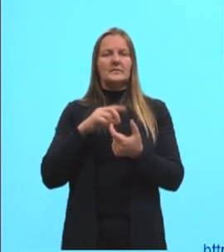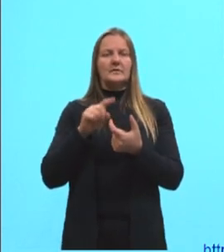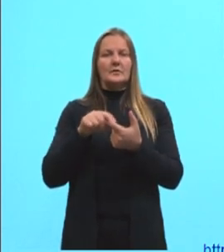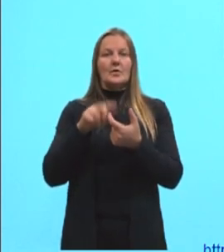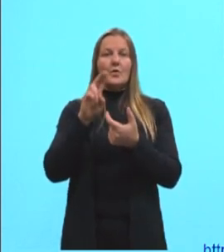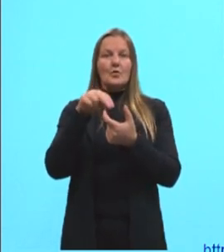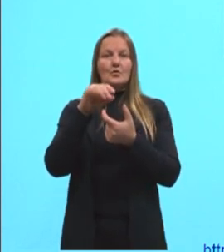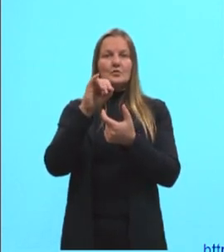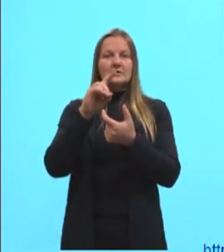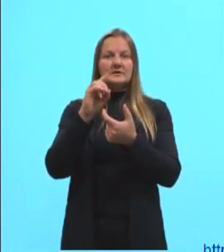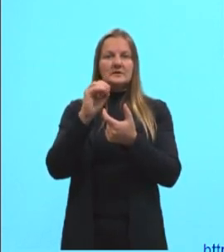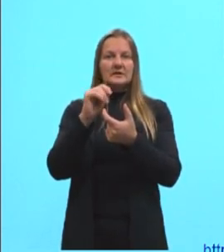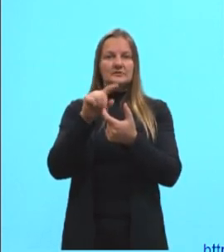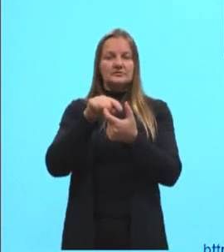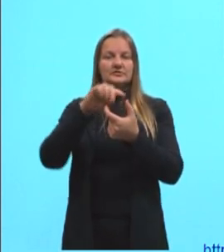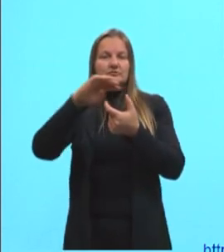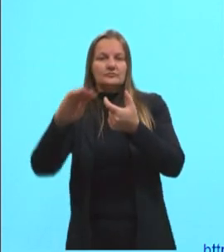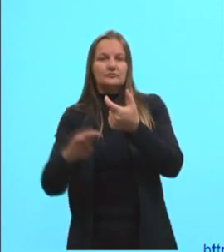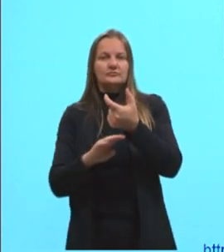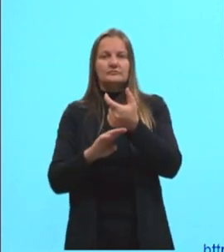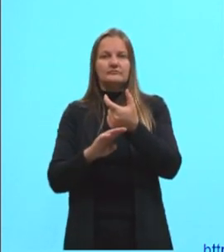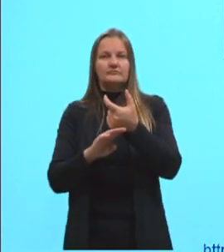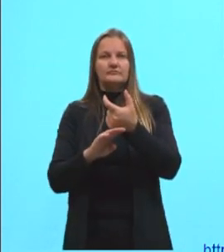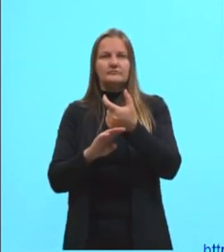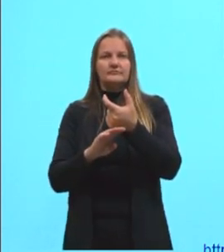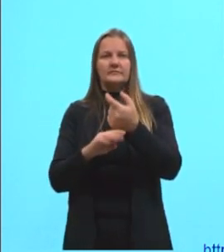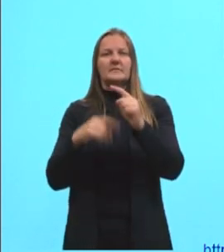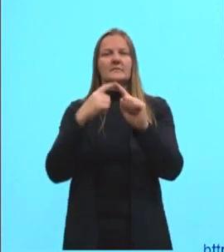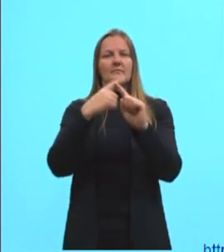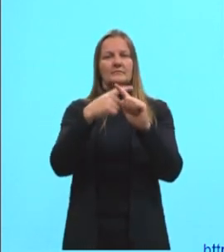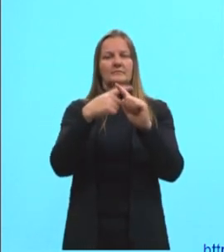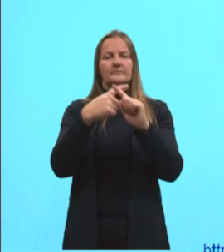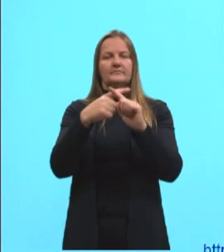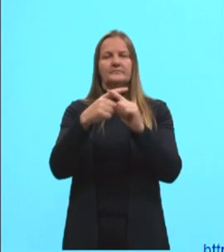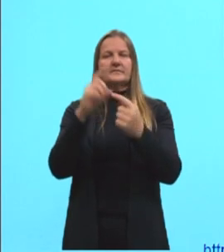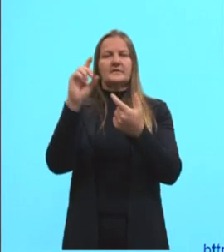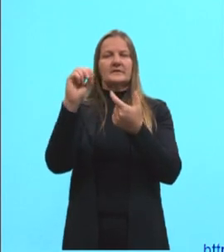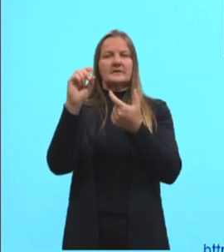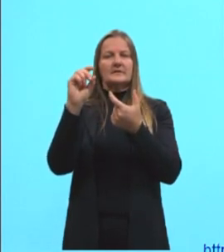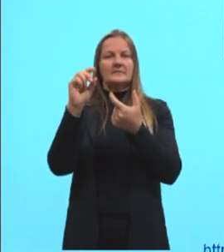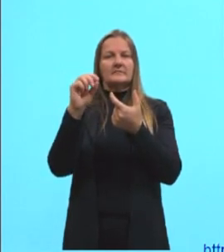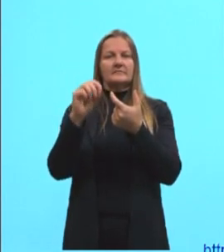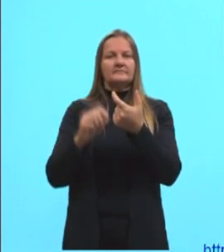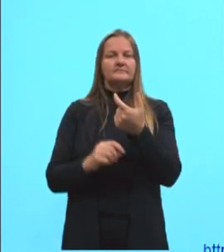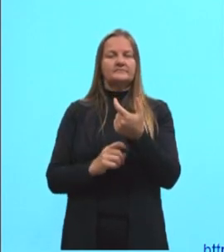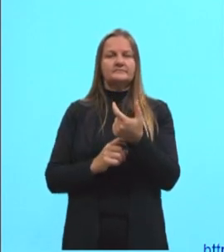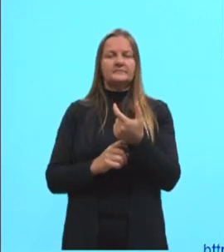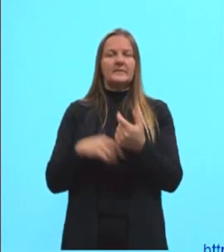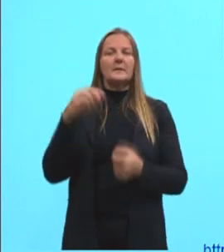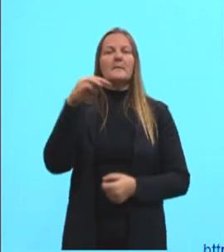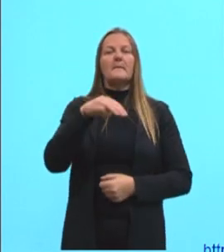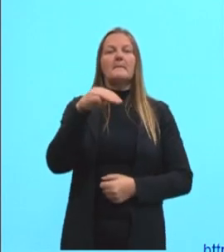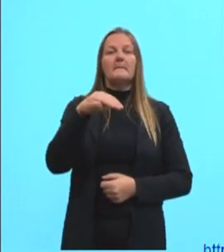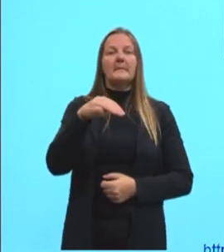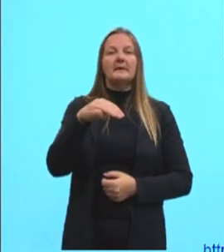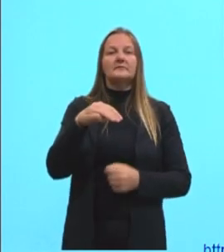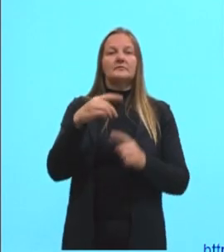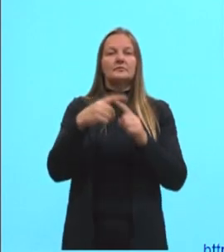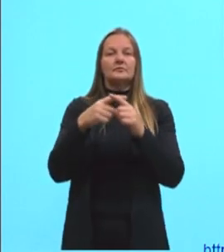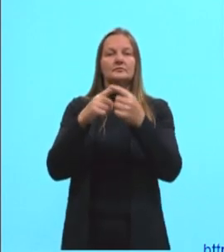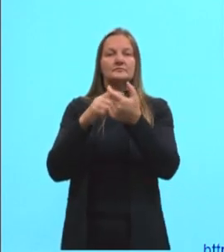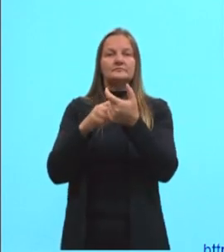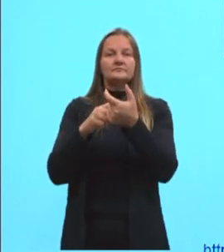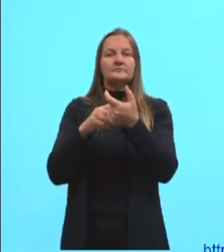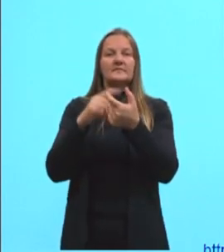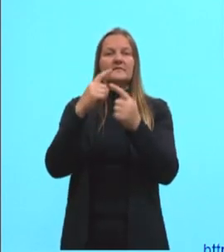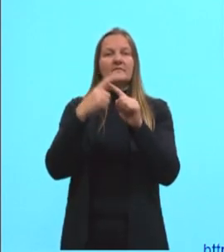transformar em um submúltiplo, nós sempre multiplicamos por 10. Portanto, metro para decímetro,